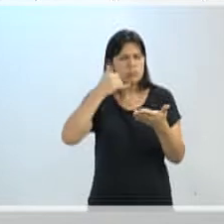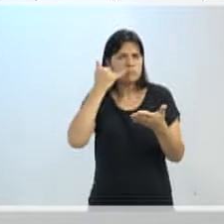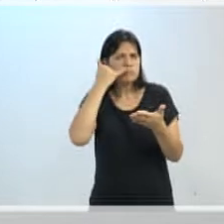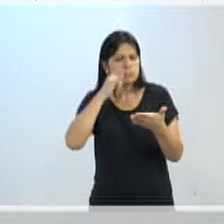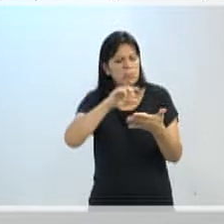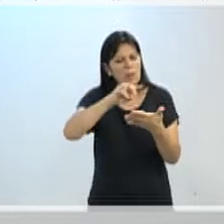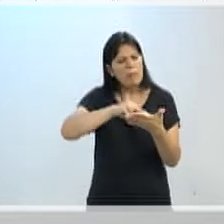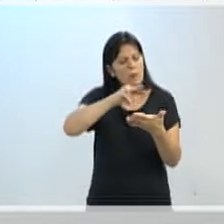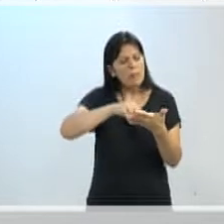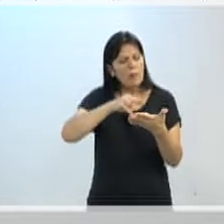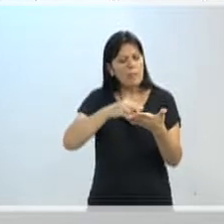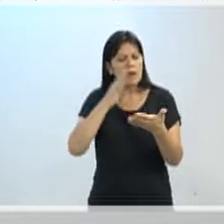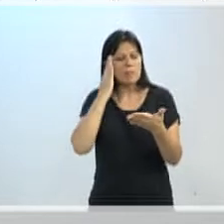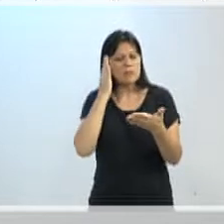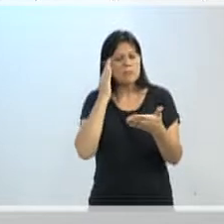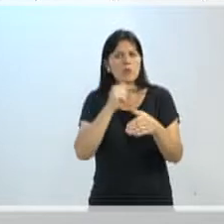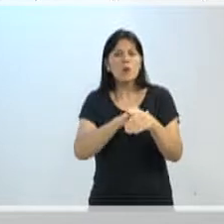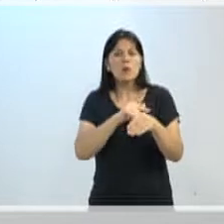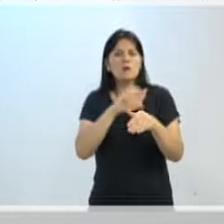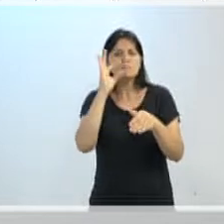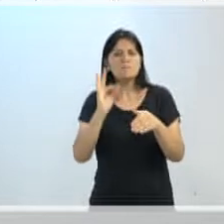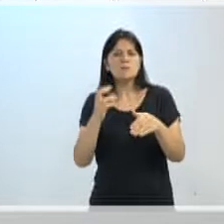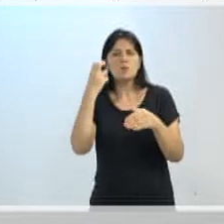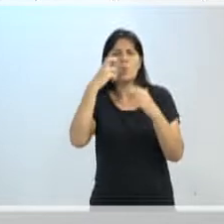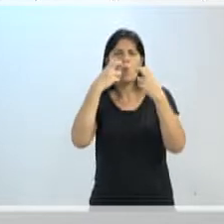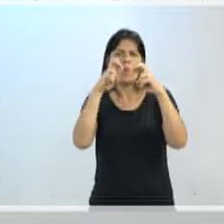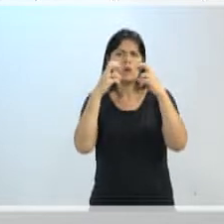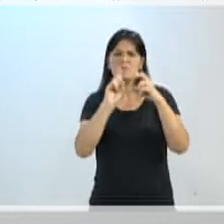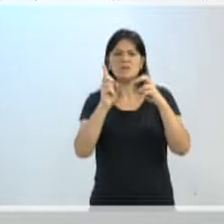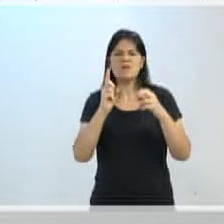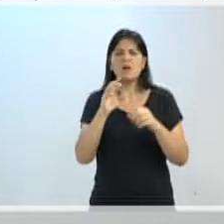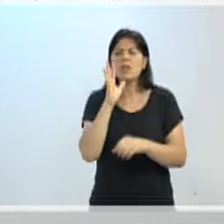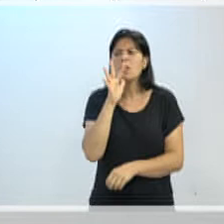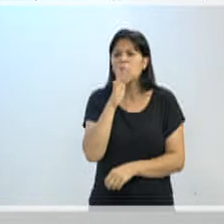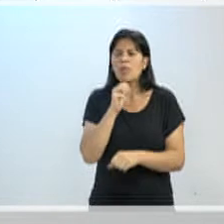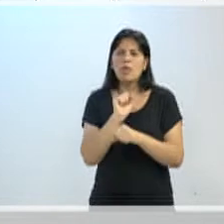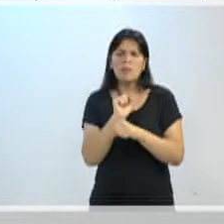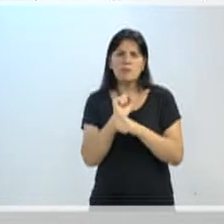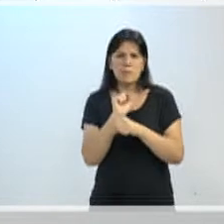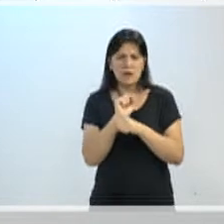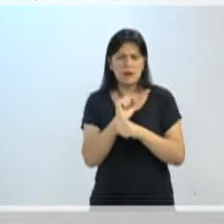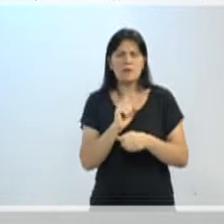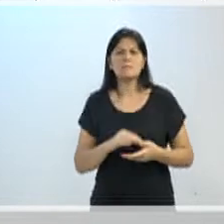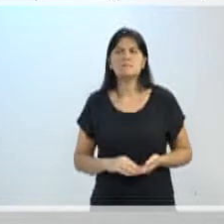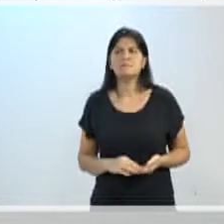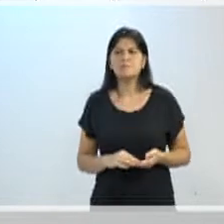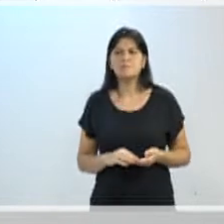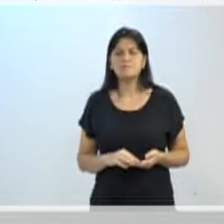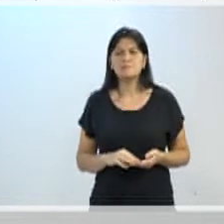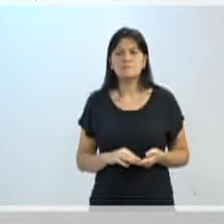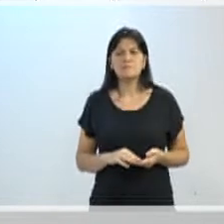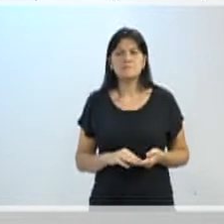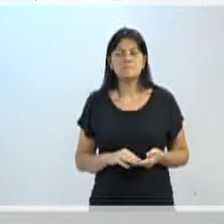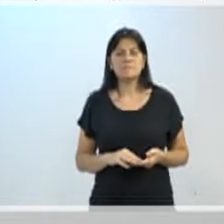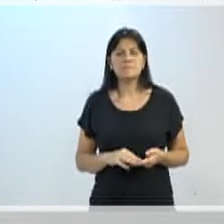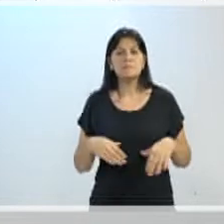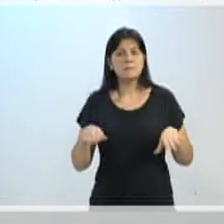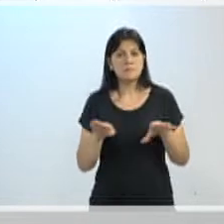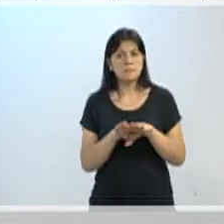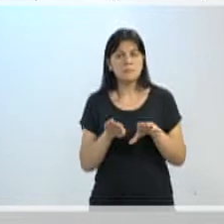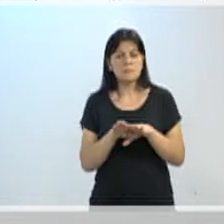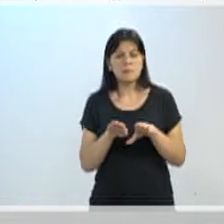venha a perder tempo. Não exigir equipamentos, o serviço desnecessário, promover o uso pelo